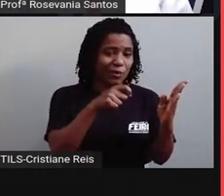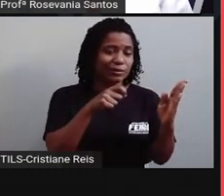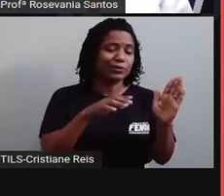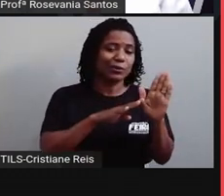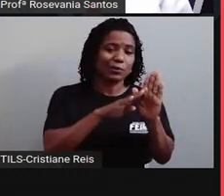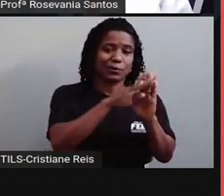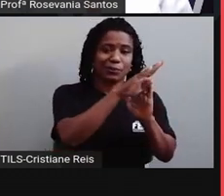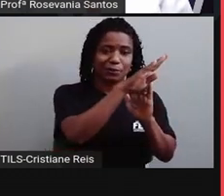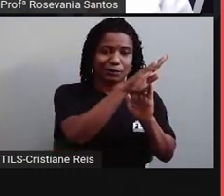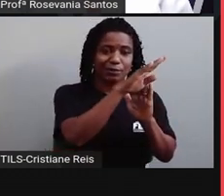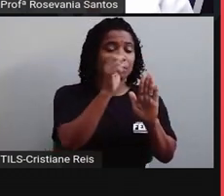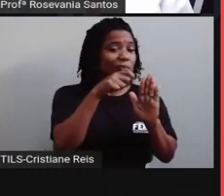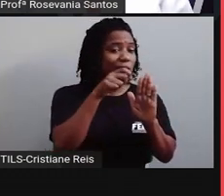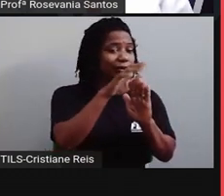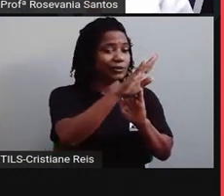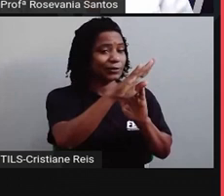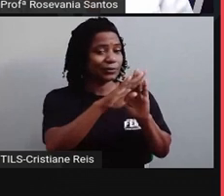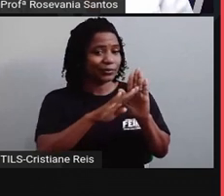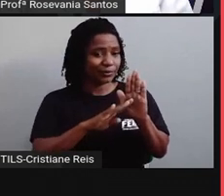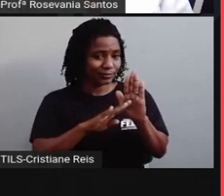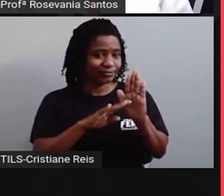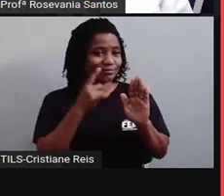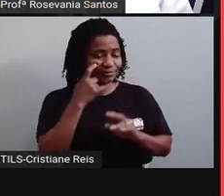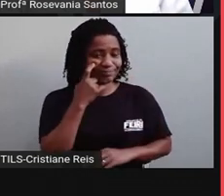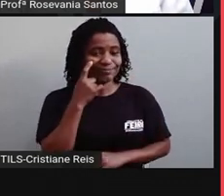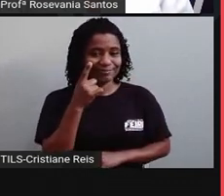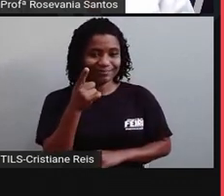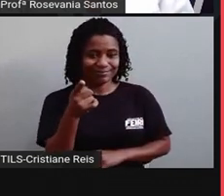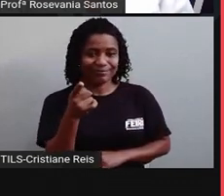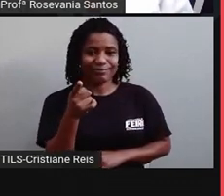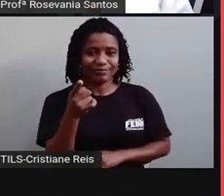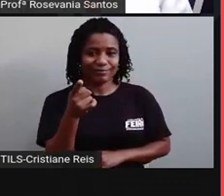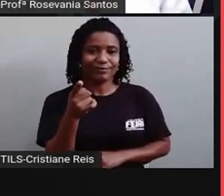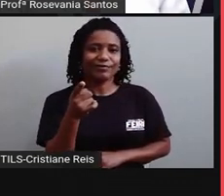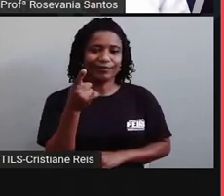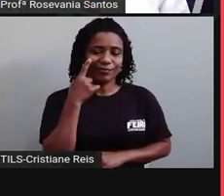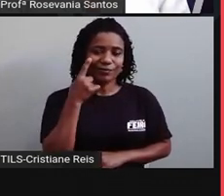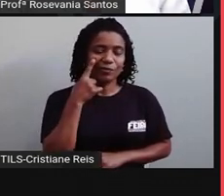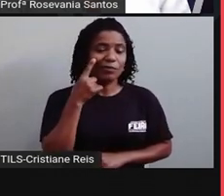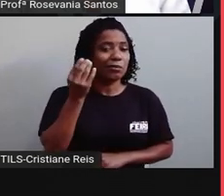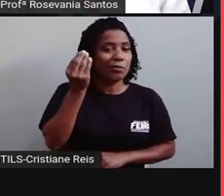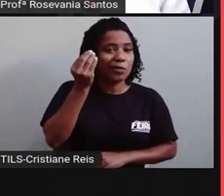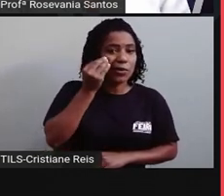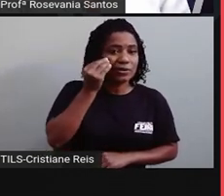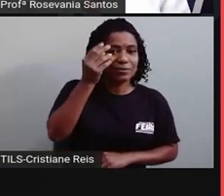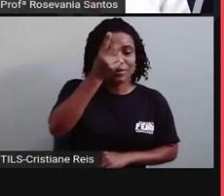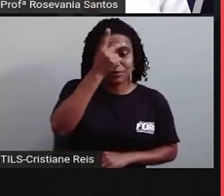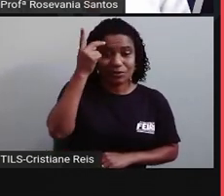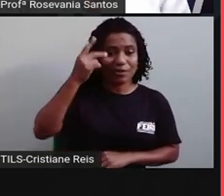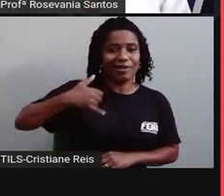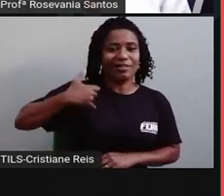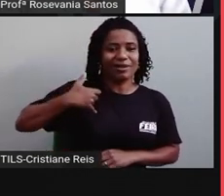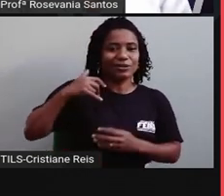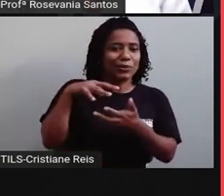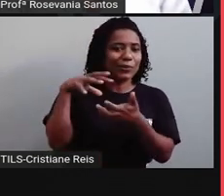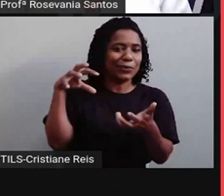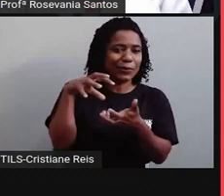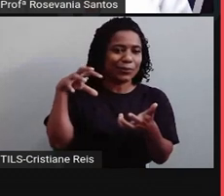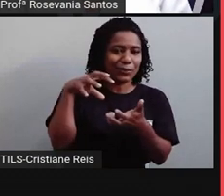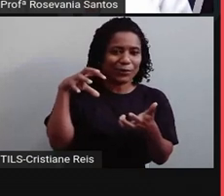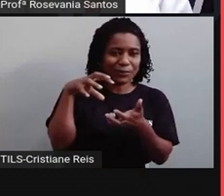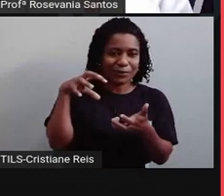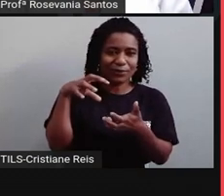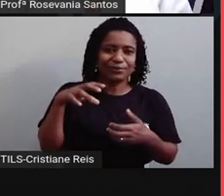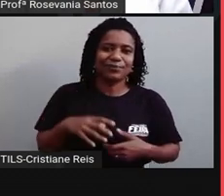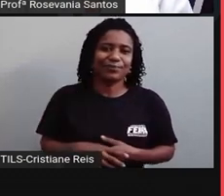que é essa que está aqui mais forte, e o cenário que aumenta que ele botou um desenhozinho depois. então a gente vai observando, o Brasil a